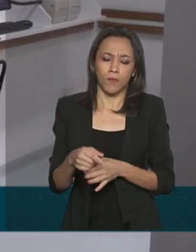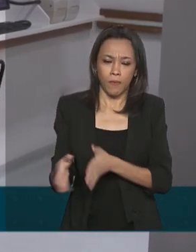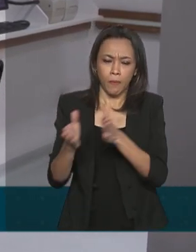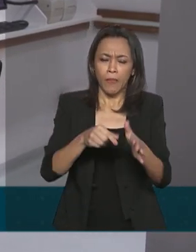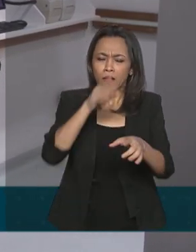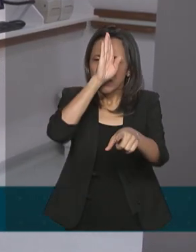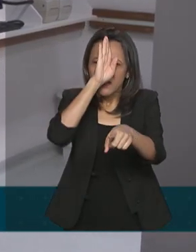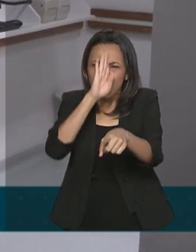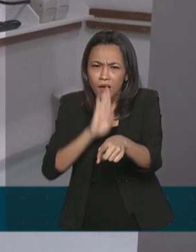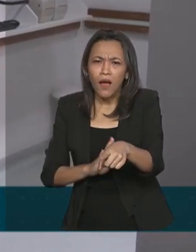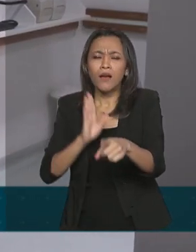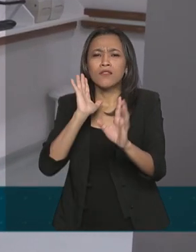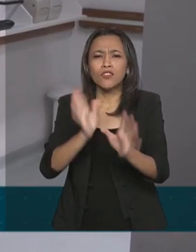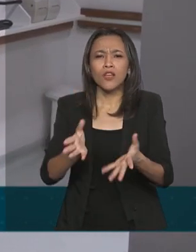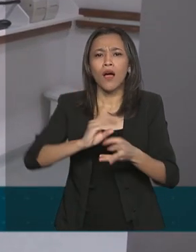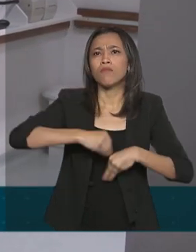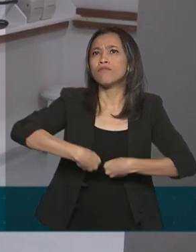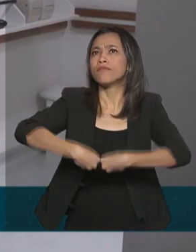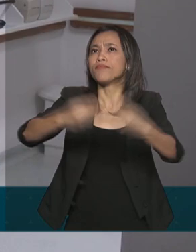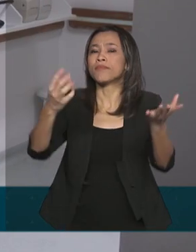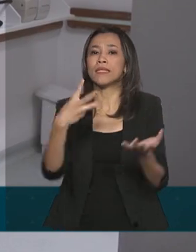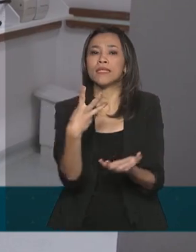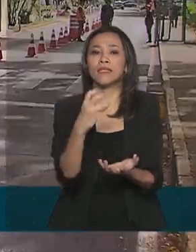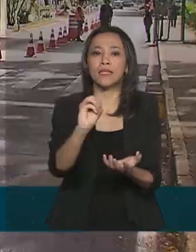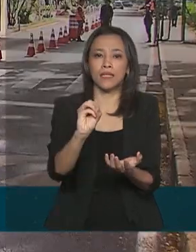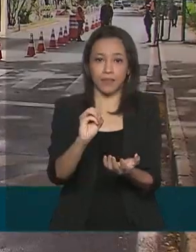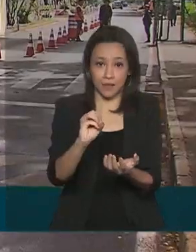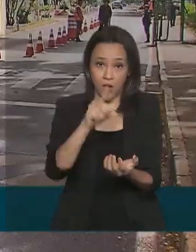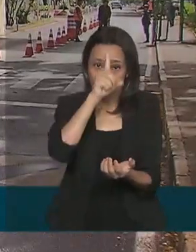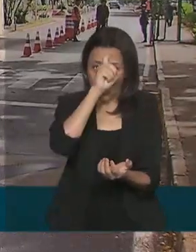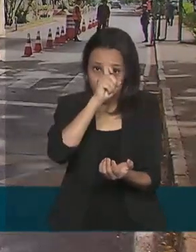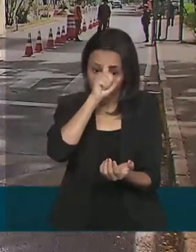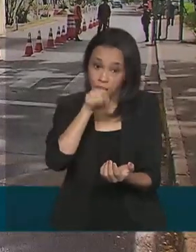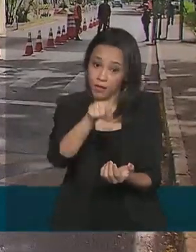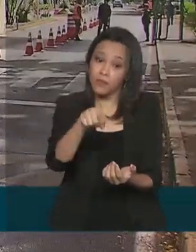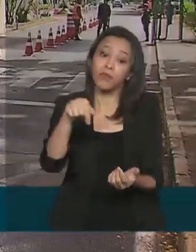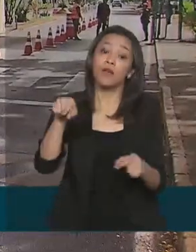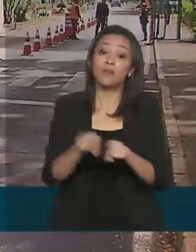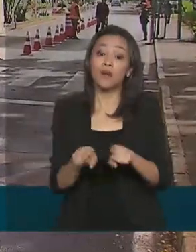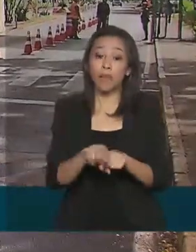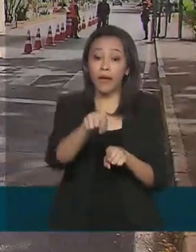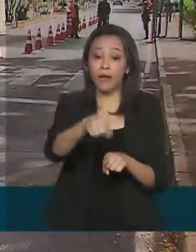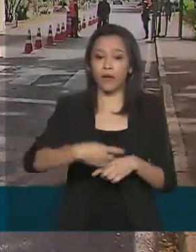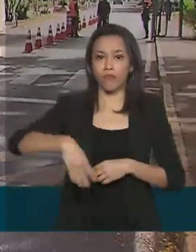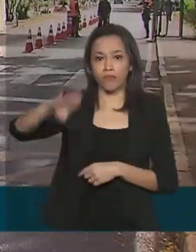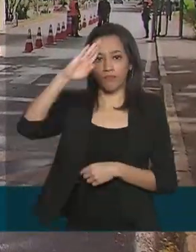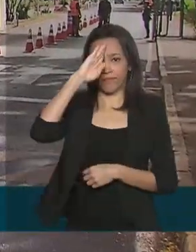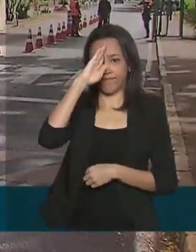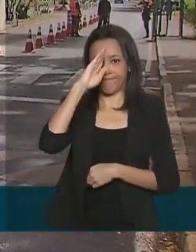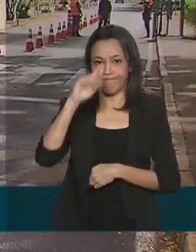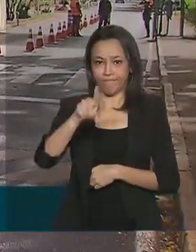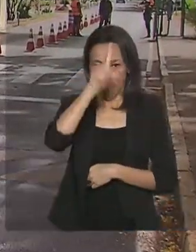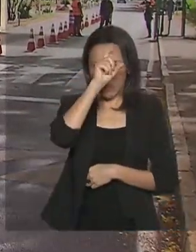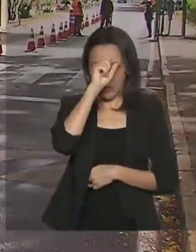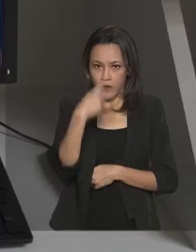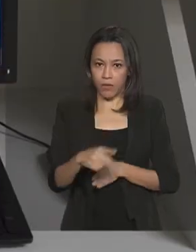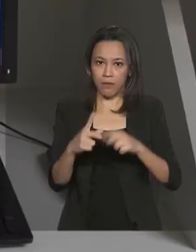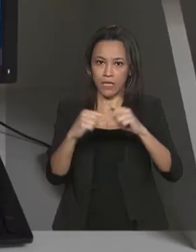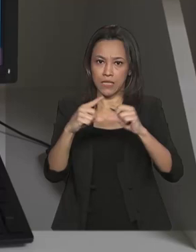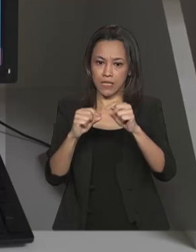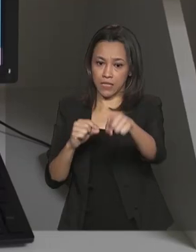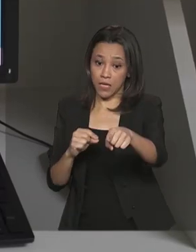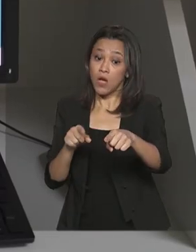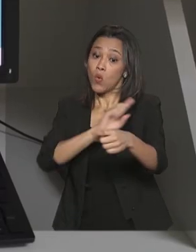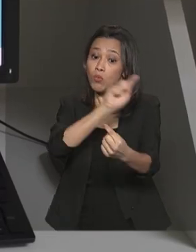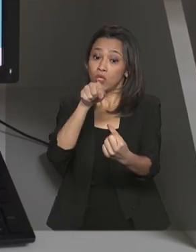para 30 hospitais, entre eles o Hospital das Forças Armadas em Brasília, mas a ideia é